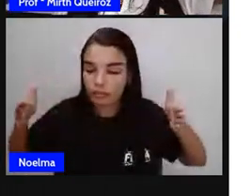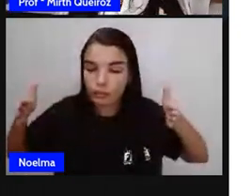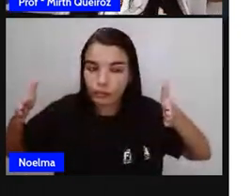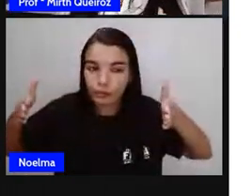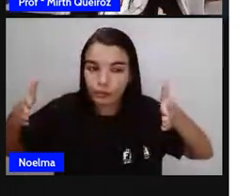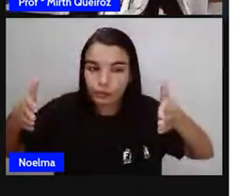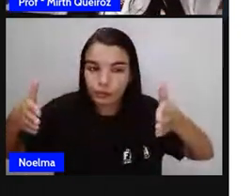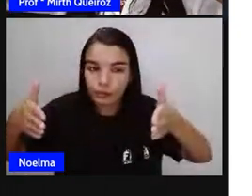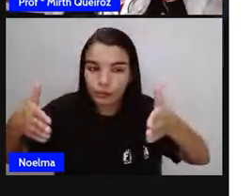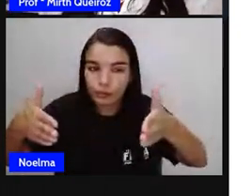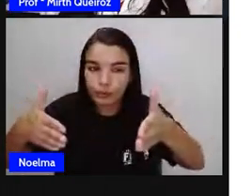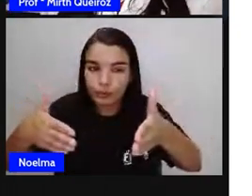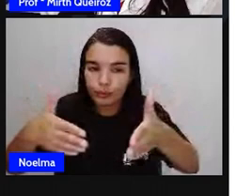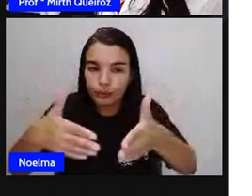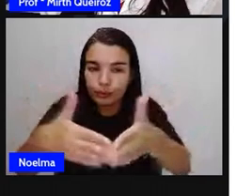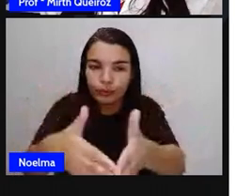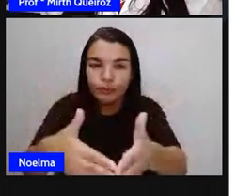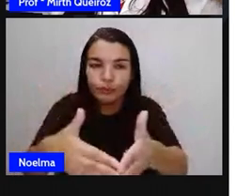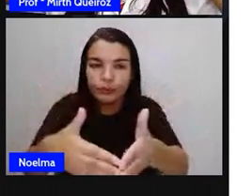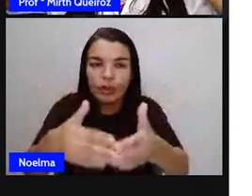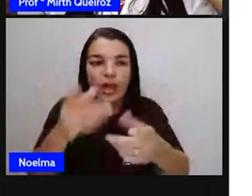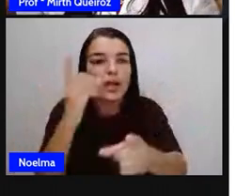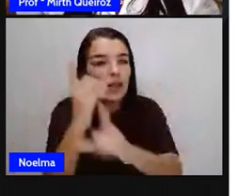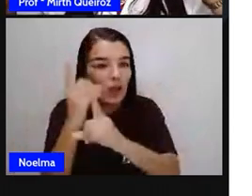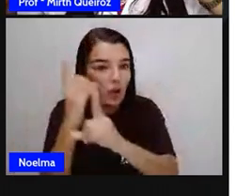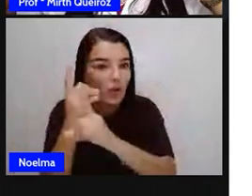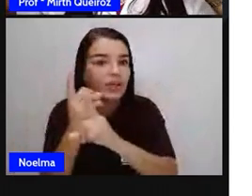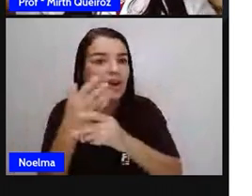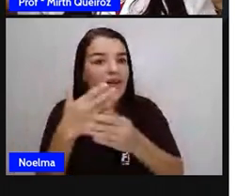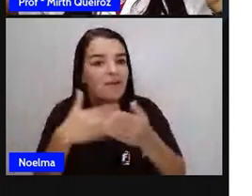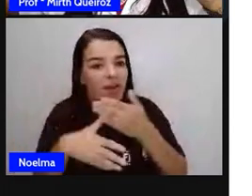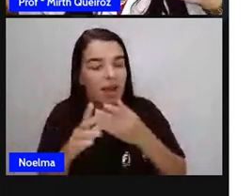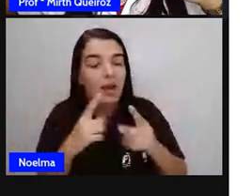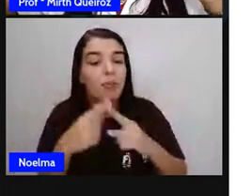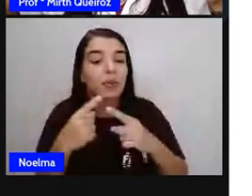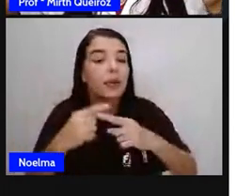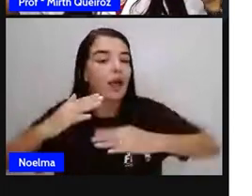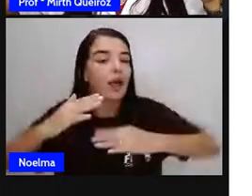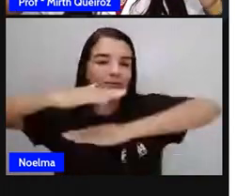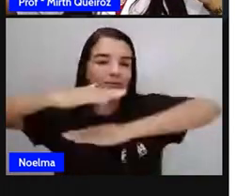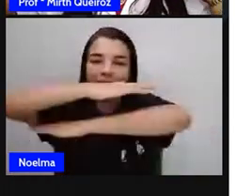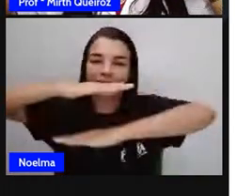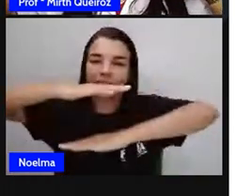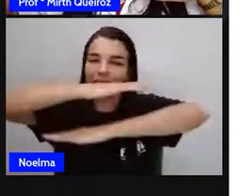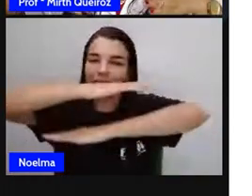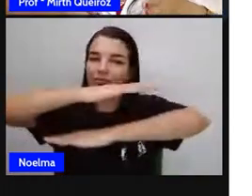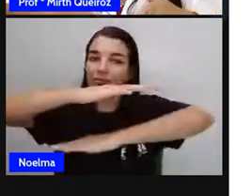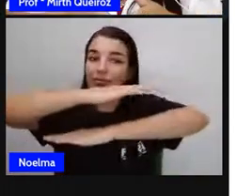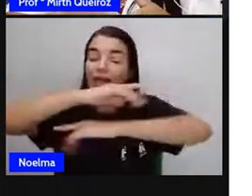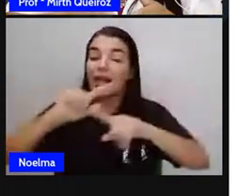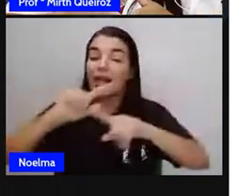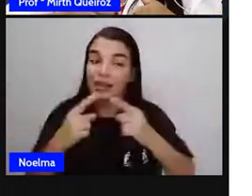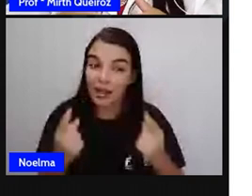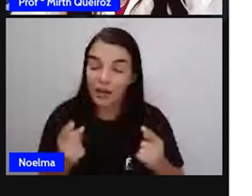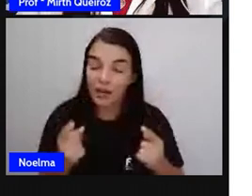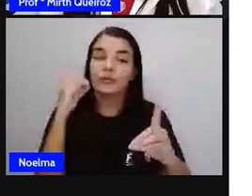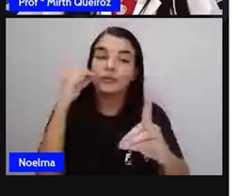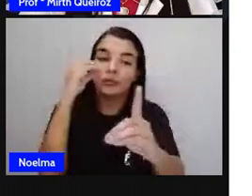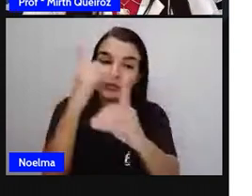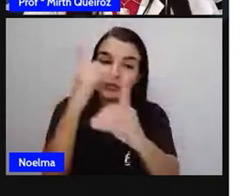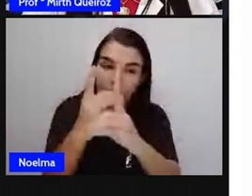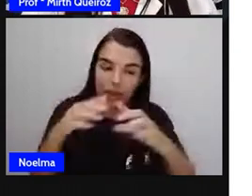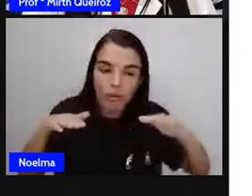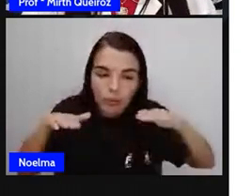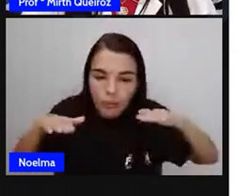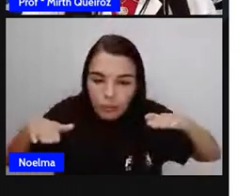se encontrar. Justamente por quê? Porque elas não estão aqui, ó, na mesma distância. Então, elas vão se encontrar lá